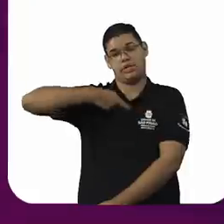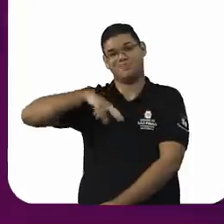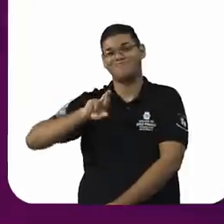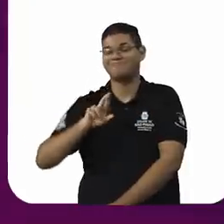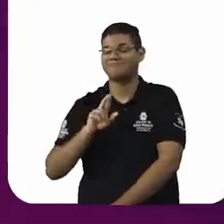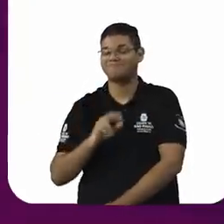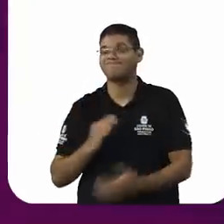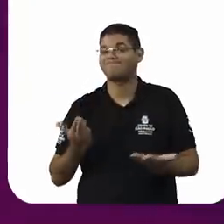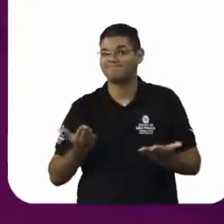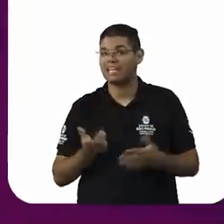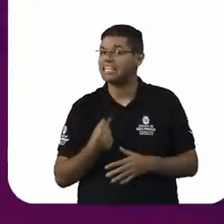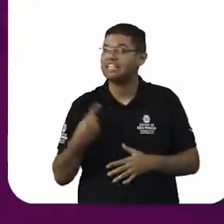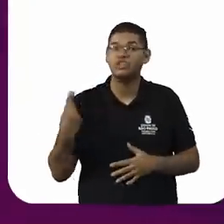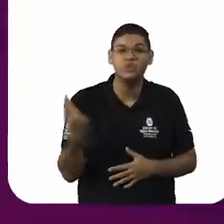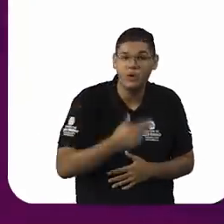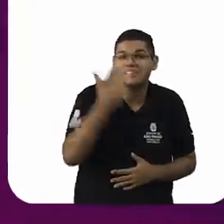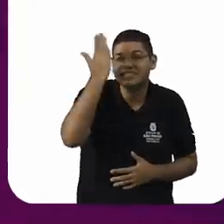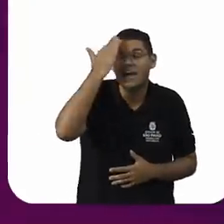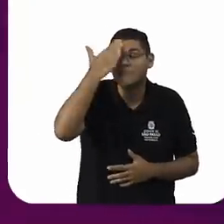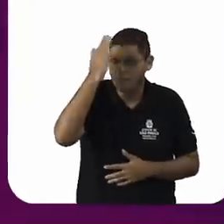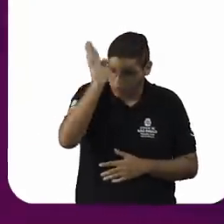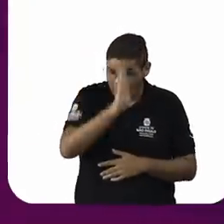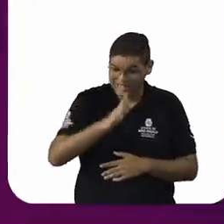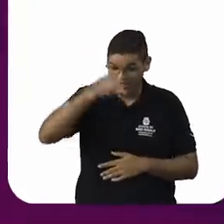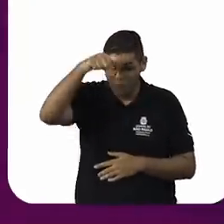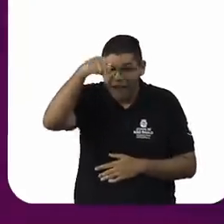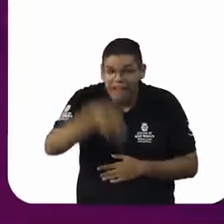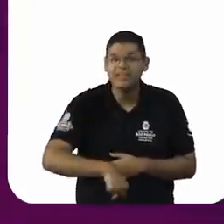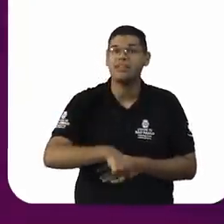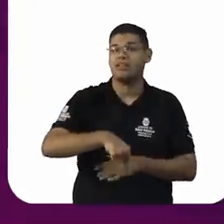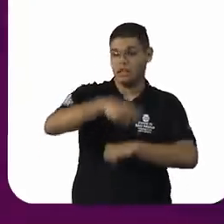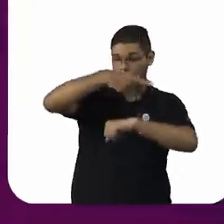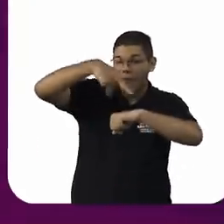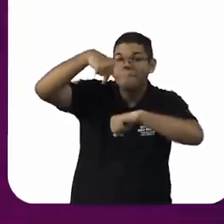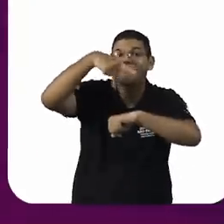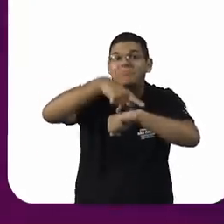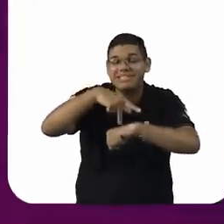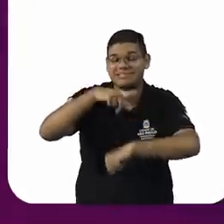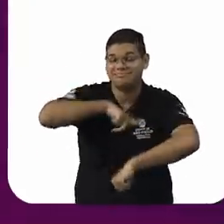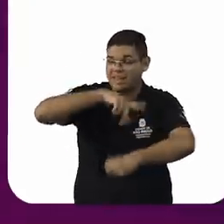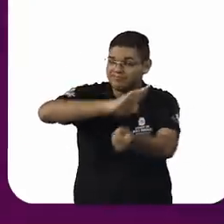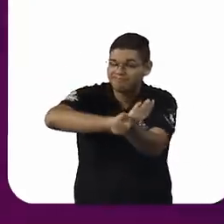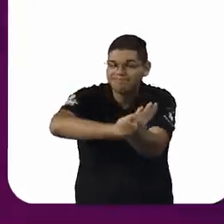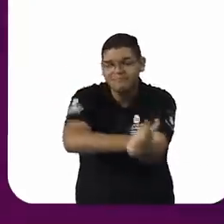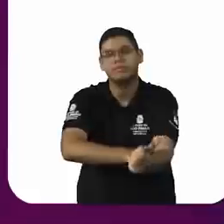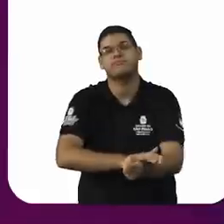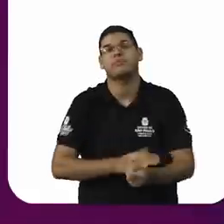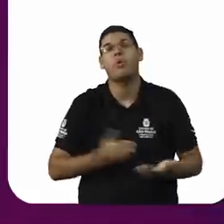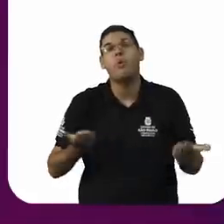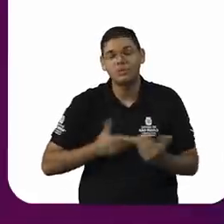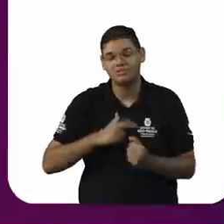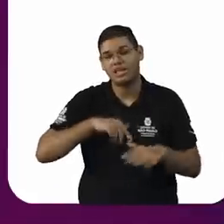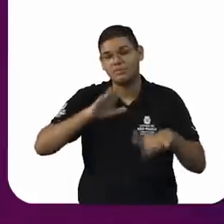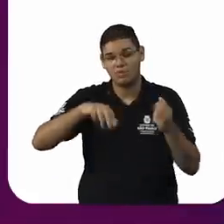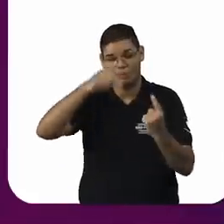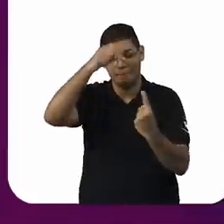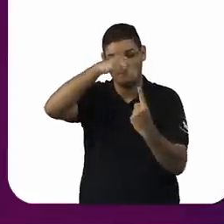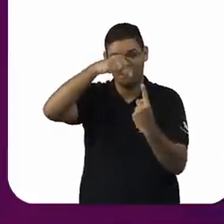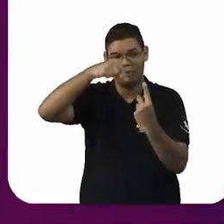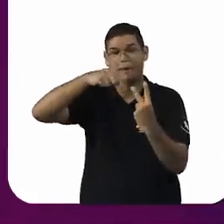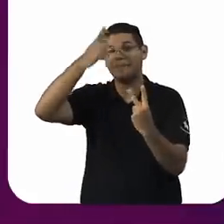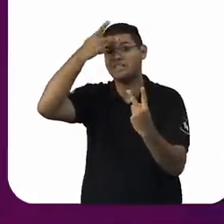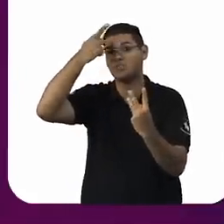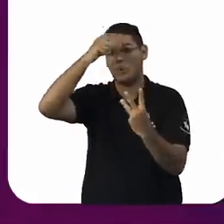Brasil é um país racista. Nós somos 56,2% de negros, pretos e pardos no Brasil.